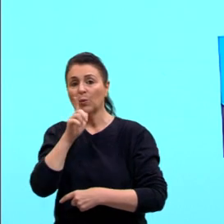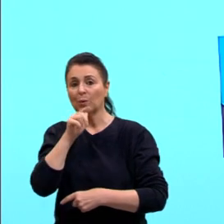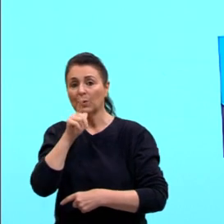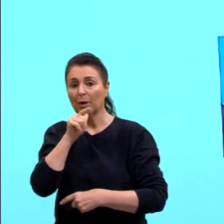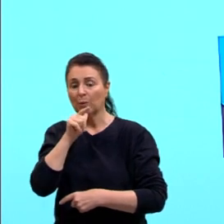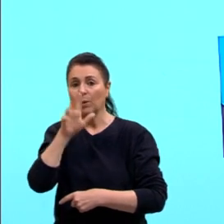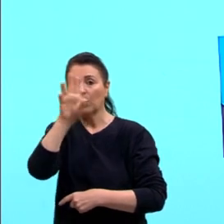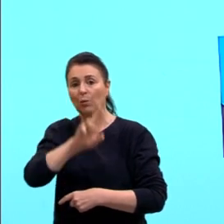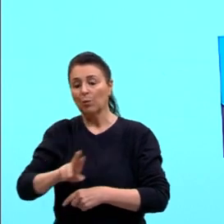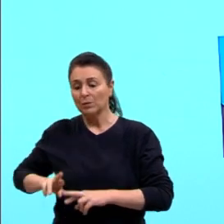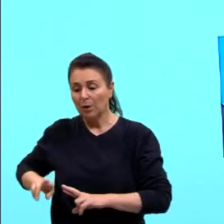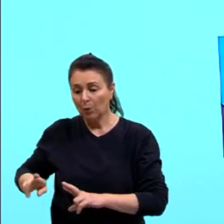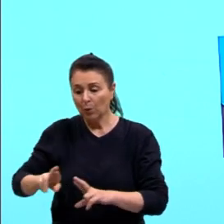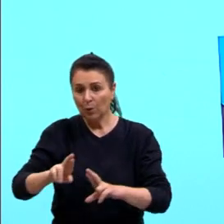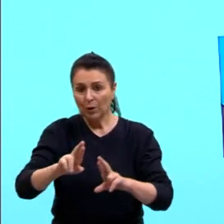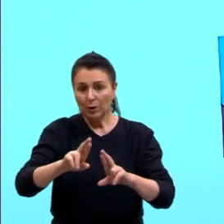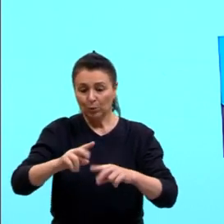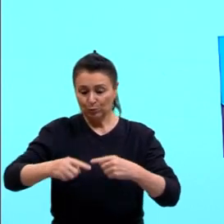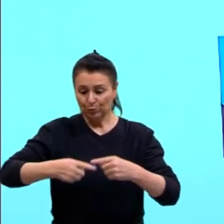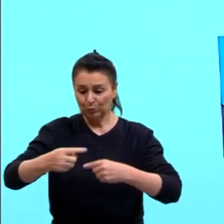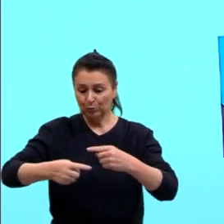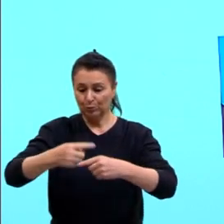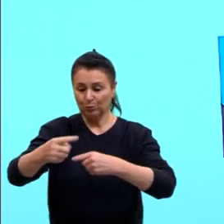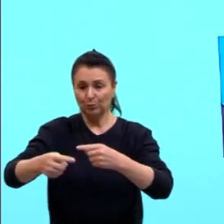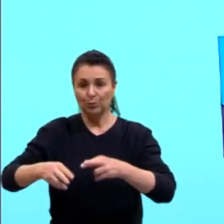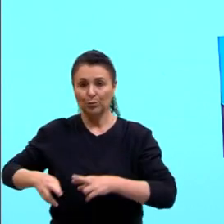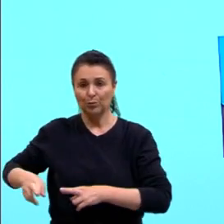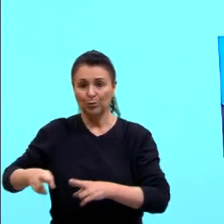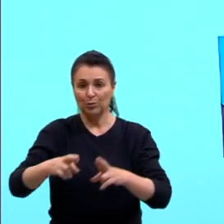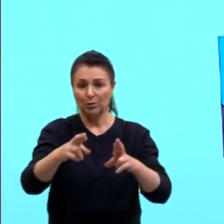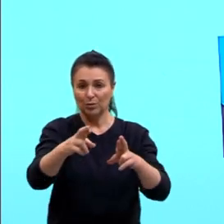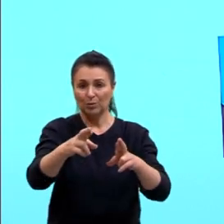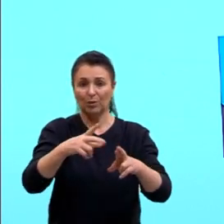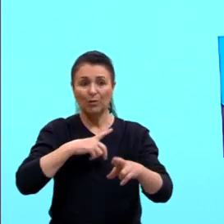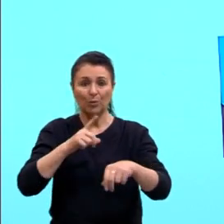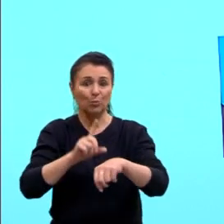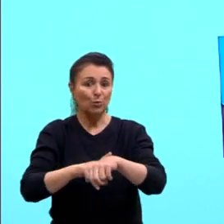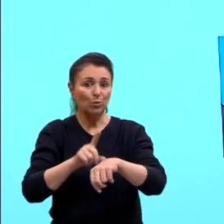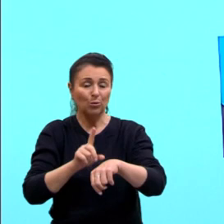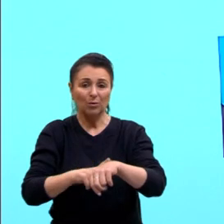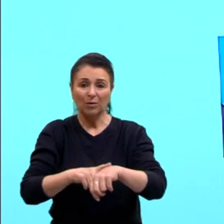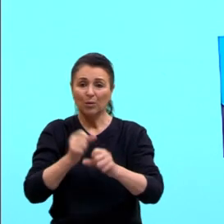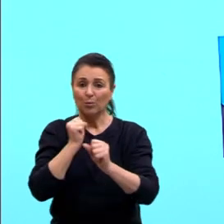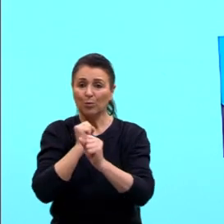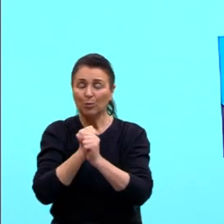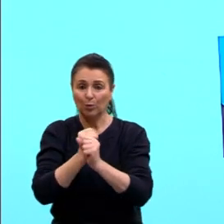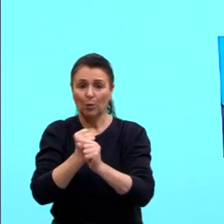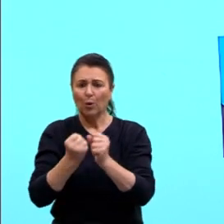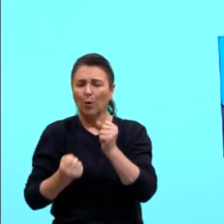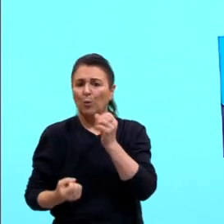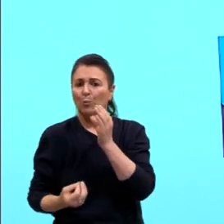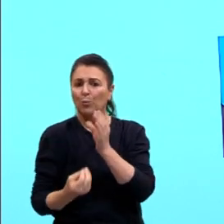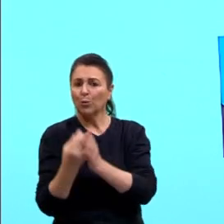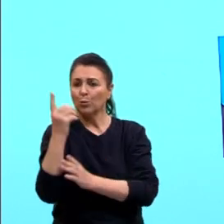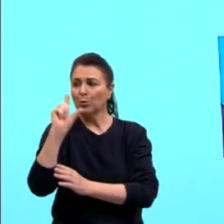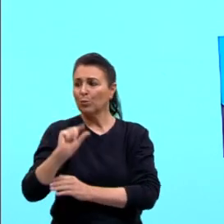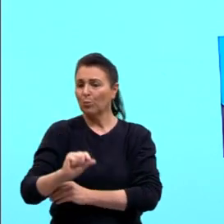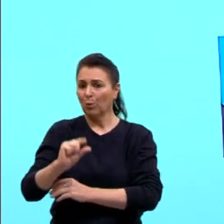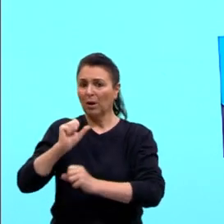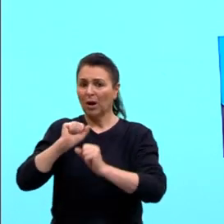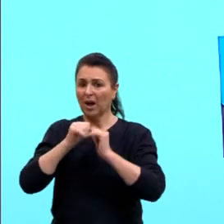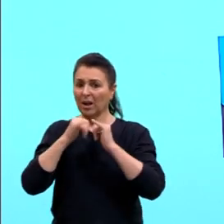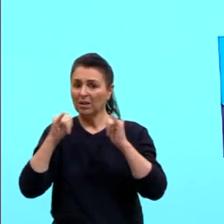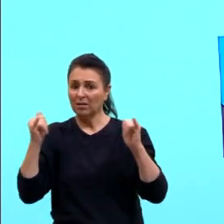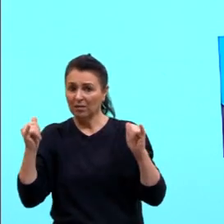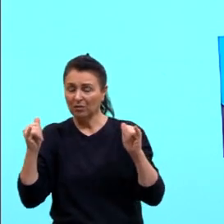correnteza do rio, então, fica ocioso, né, muito tempo do ano, produz ali pouca energia, que poderia ser